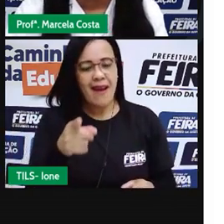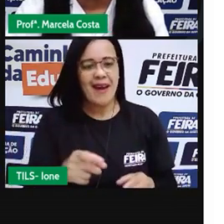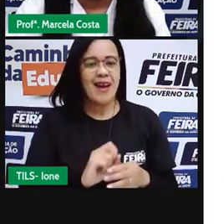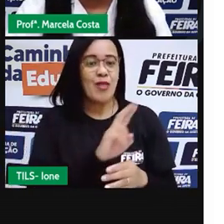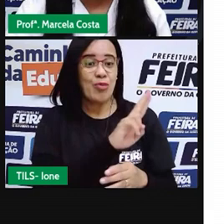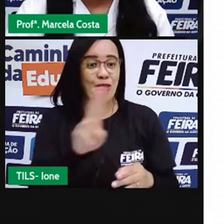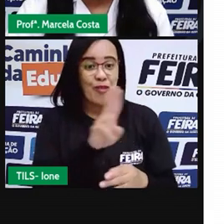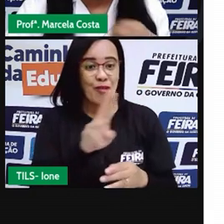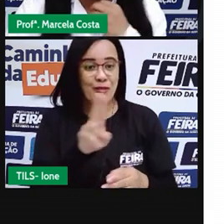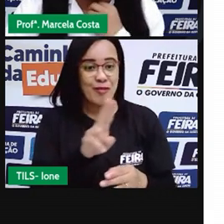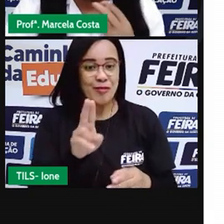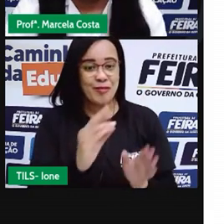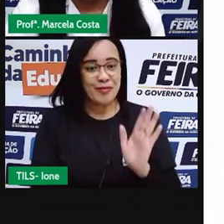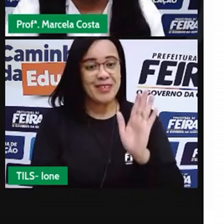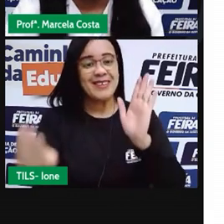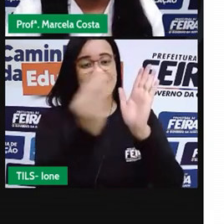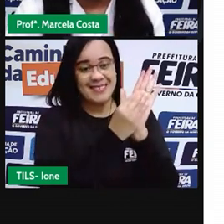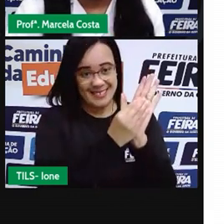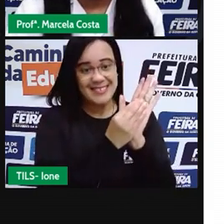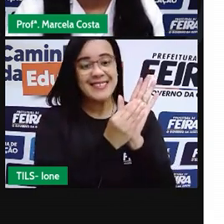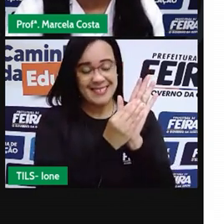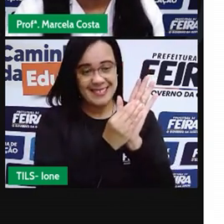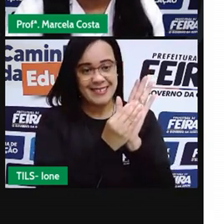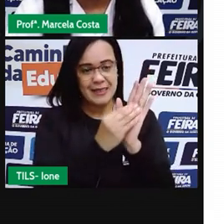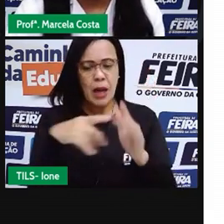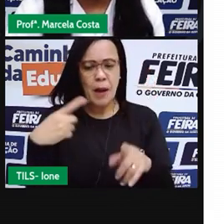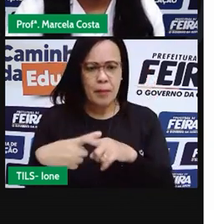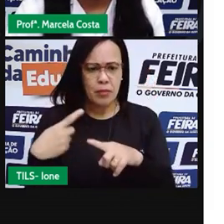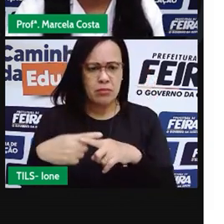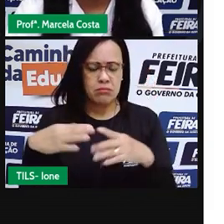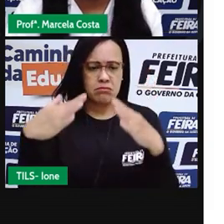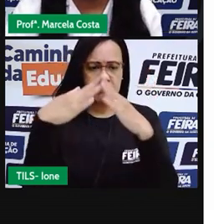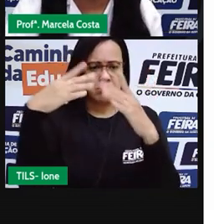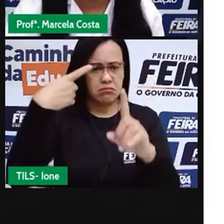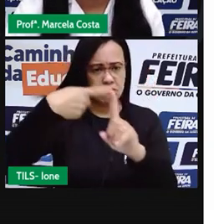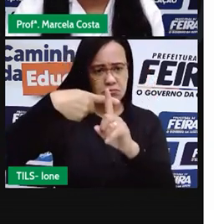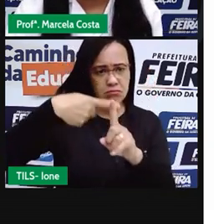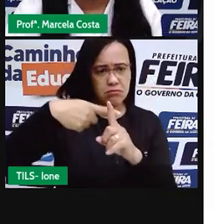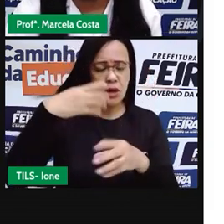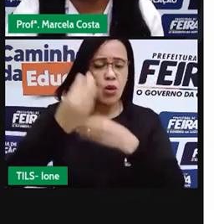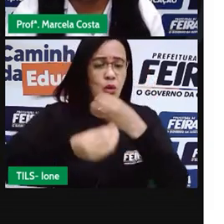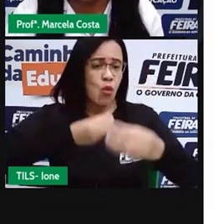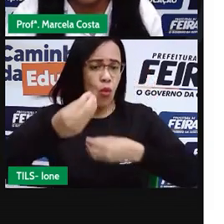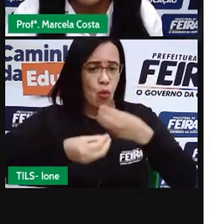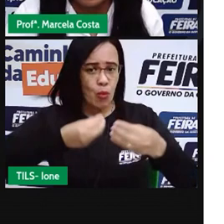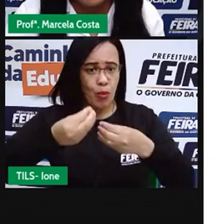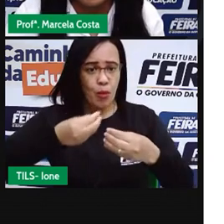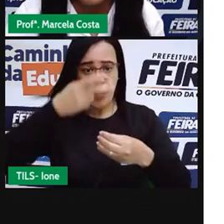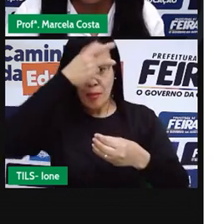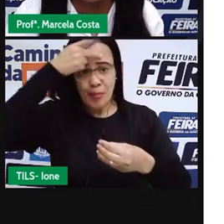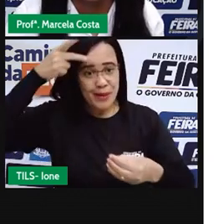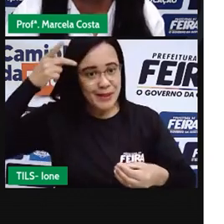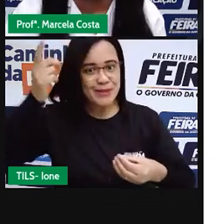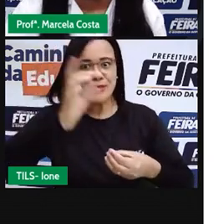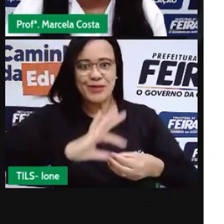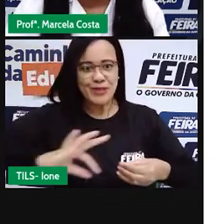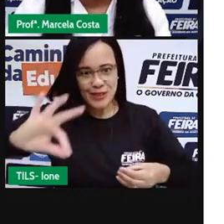Essa capela, ela movimenta os católicos ferências